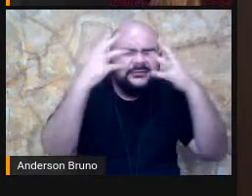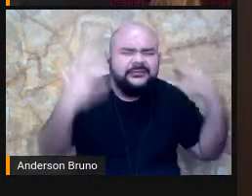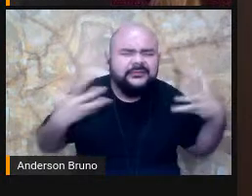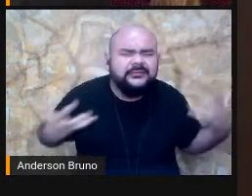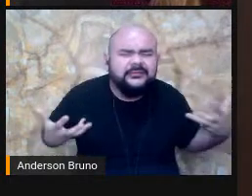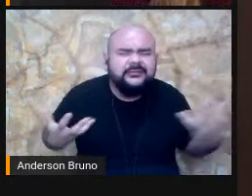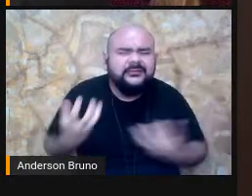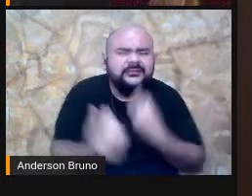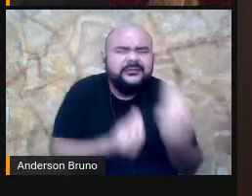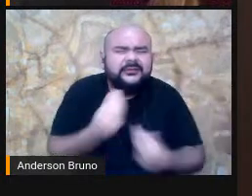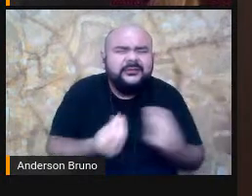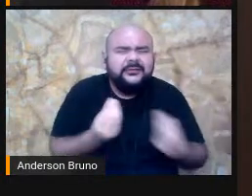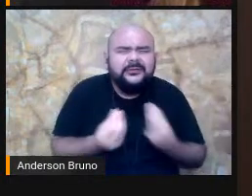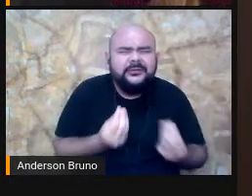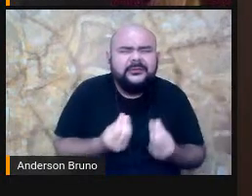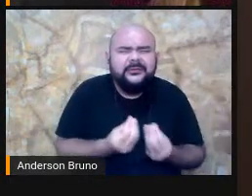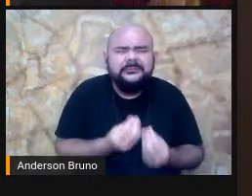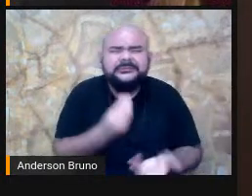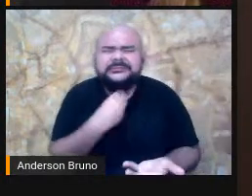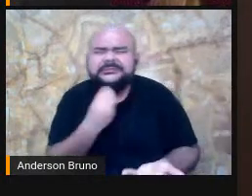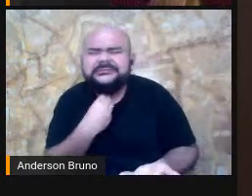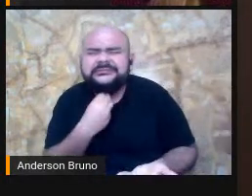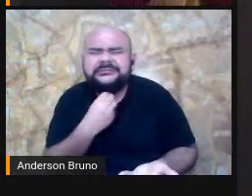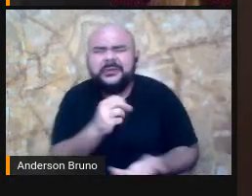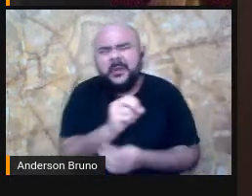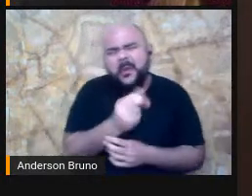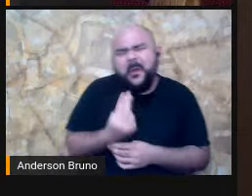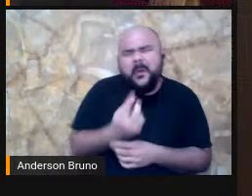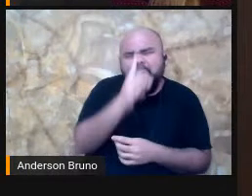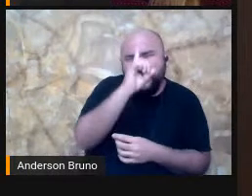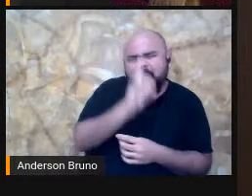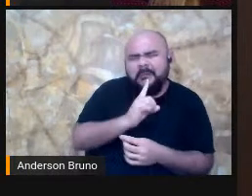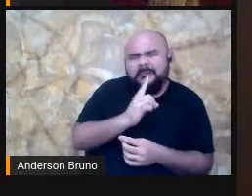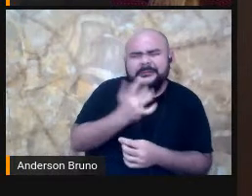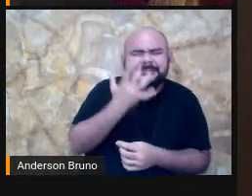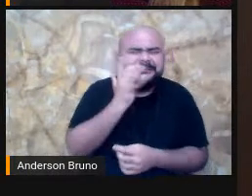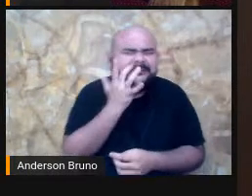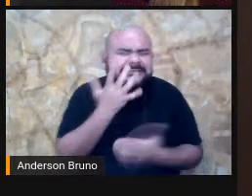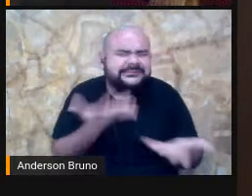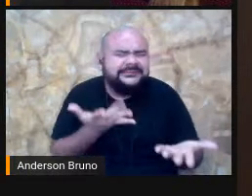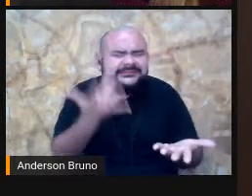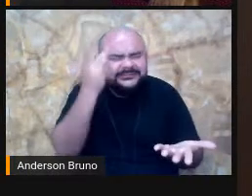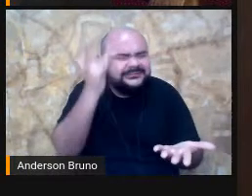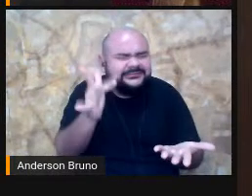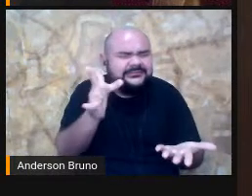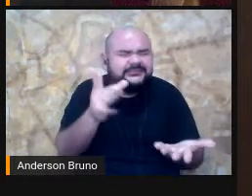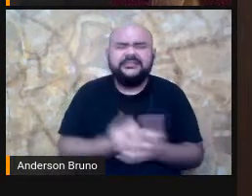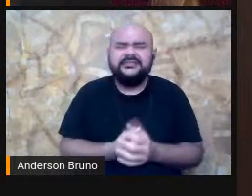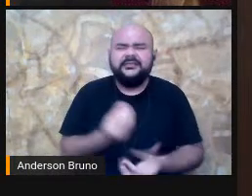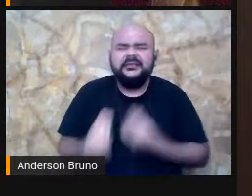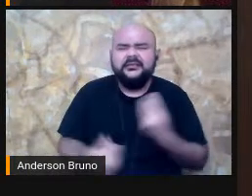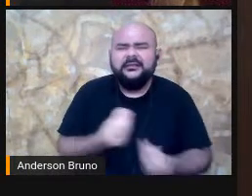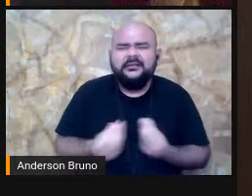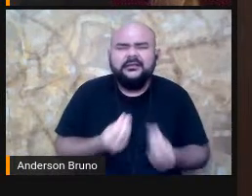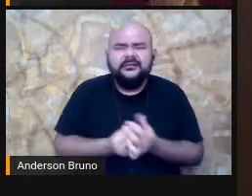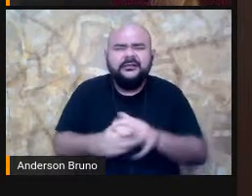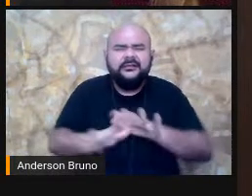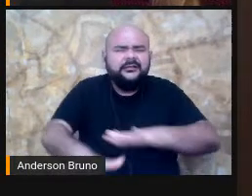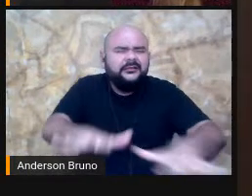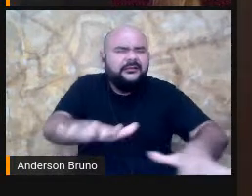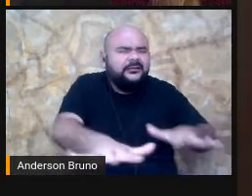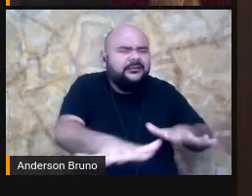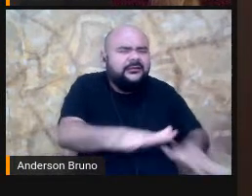Ou é ainda de ouro Repito Que perdi unicamente a superfície Sem privando as coisas O